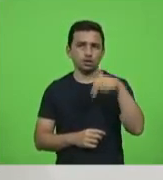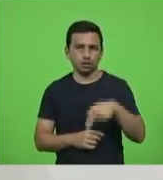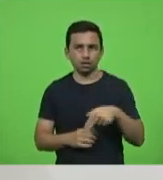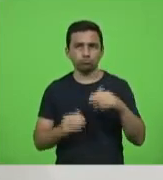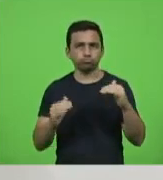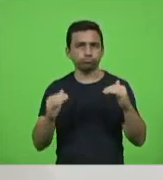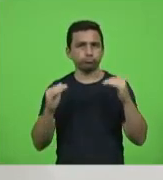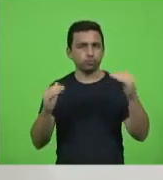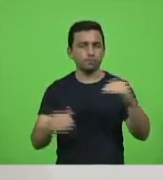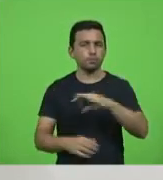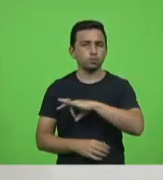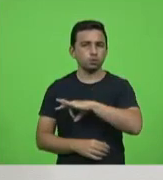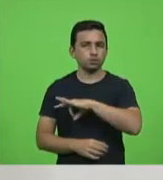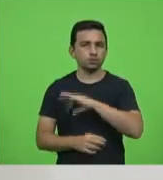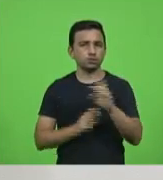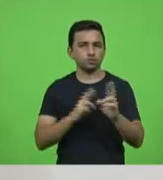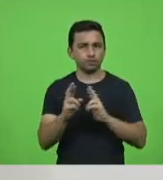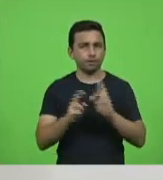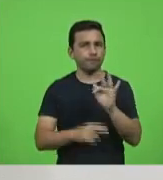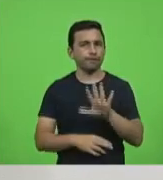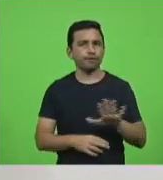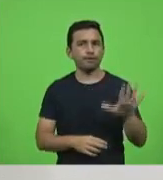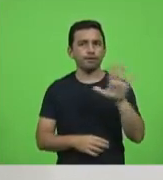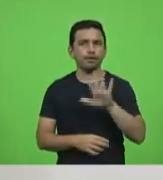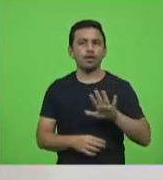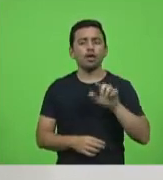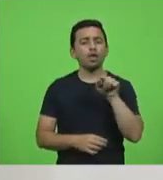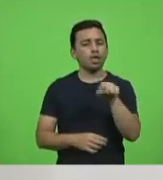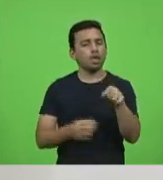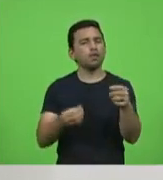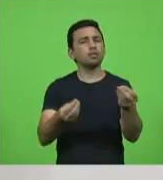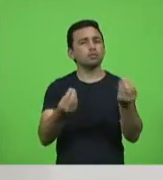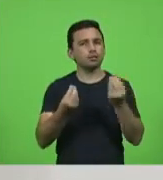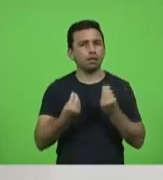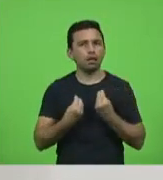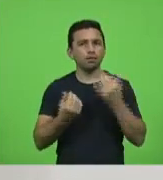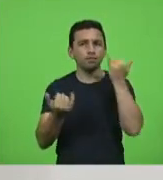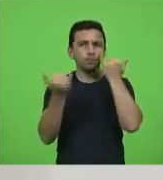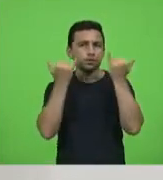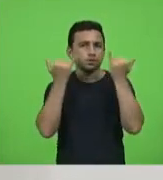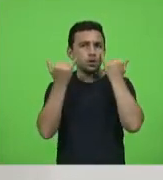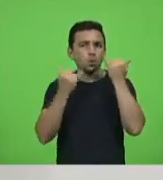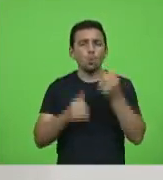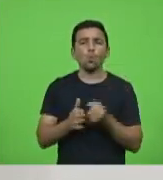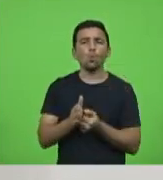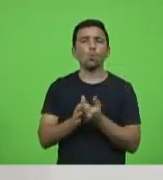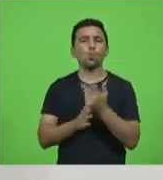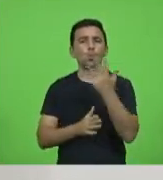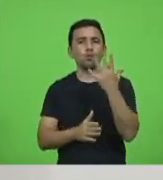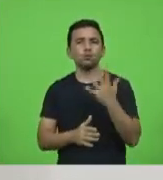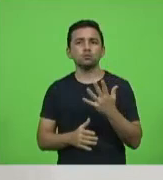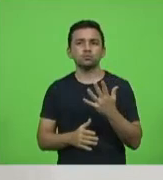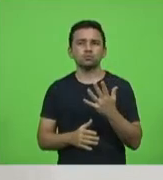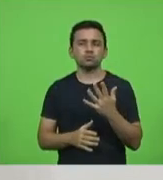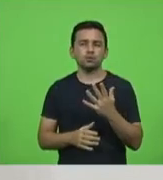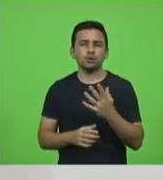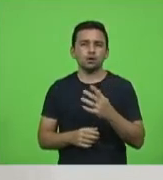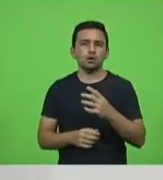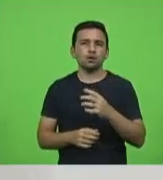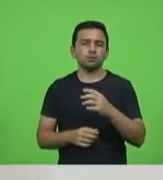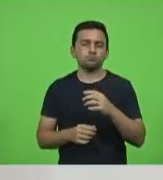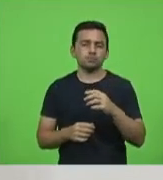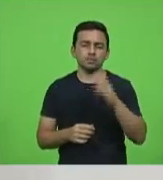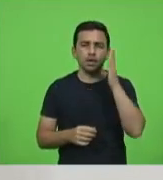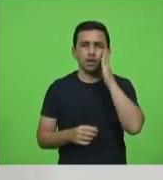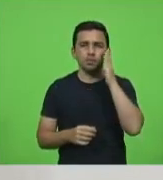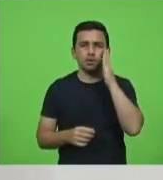Rodoviária Federal para solicitar a disponibilização de informações relativas ao número de etilômetros em cada município os